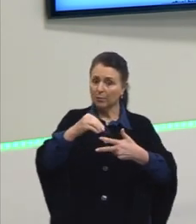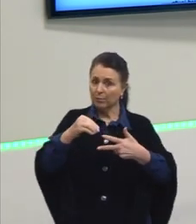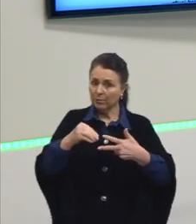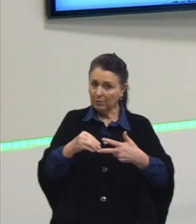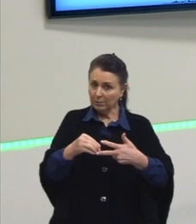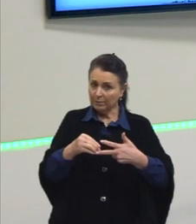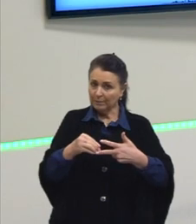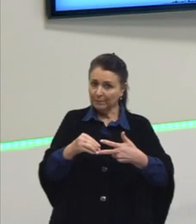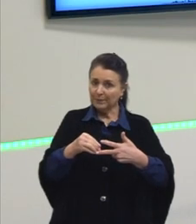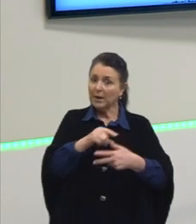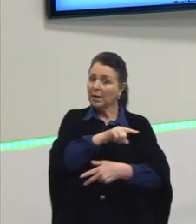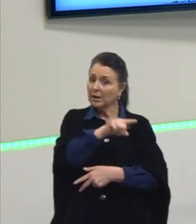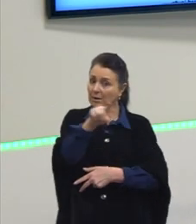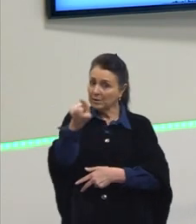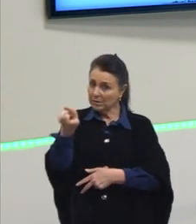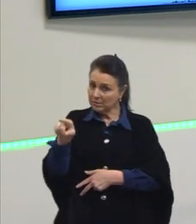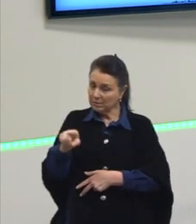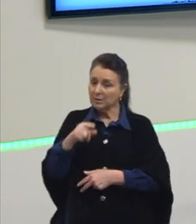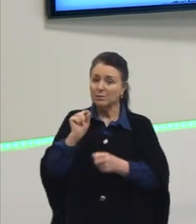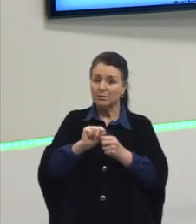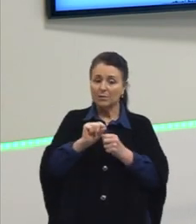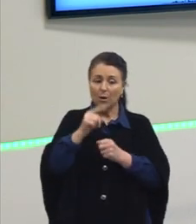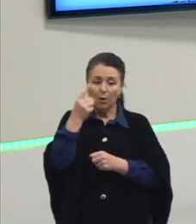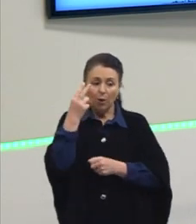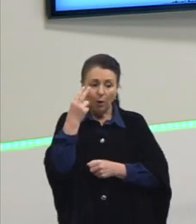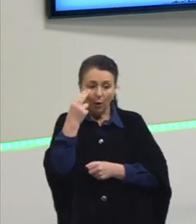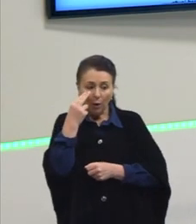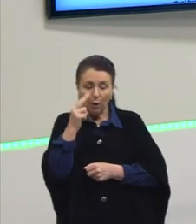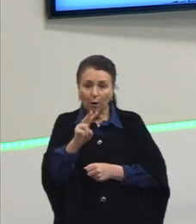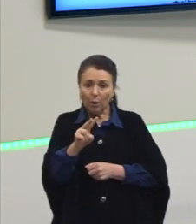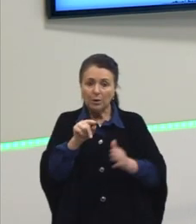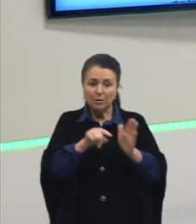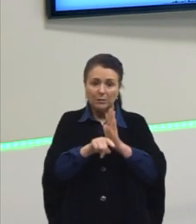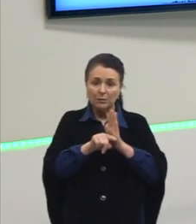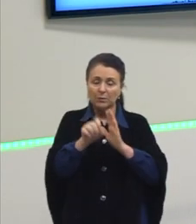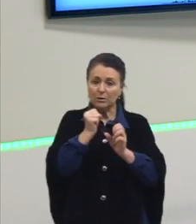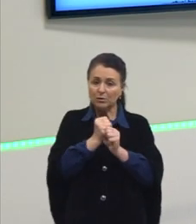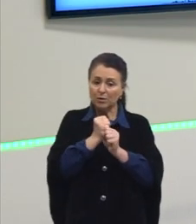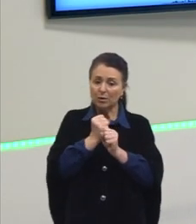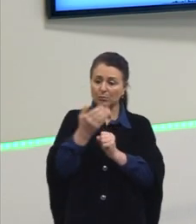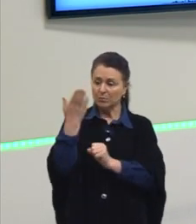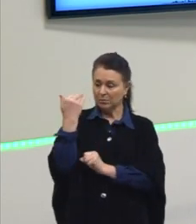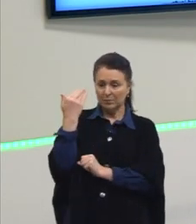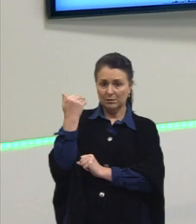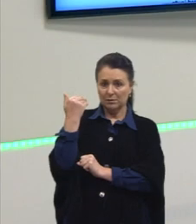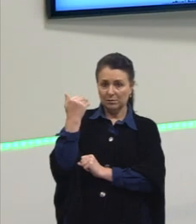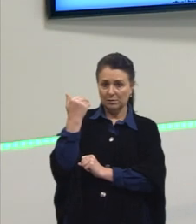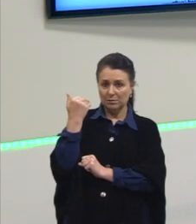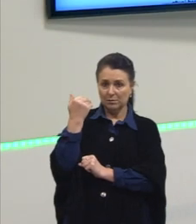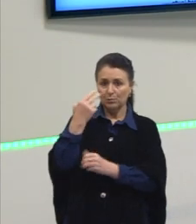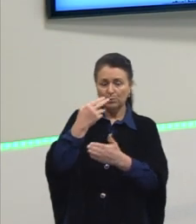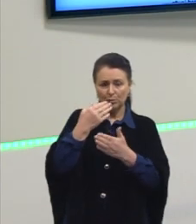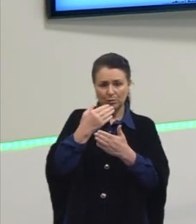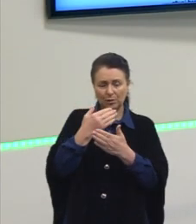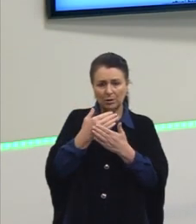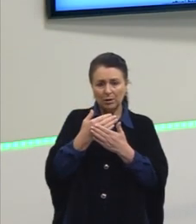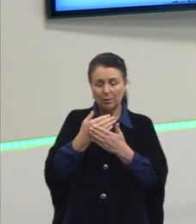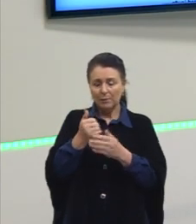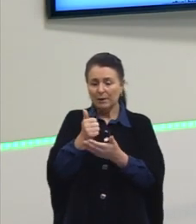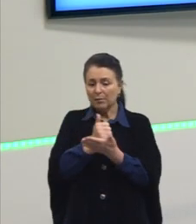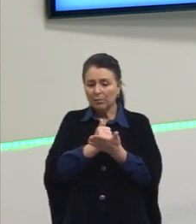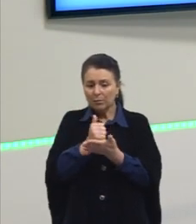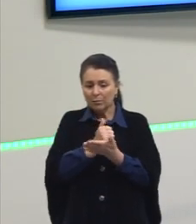Então, é isso que vocês vão fazer. Dá uma olhada ali nas questões de anos anteriores, para vocês basearem aquilo que vocês vão estudar.